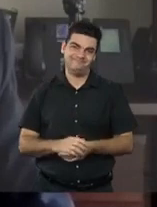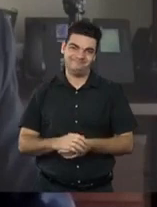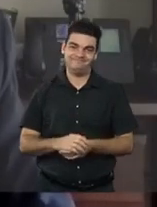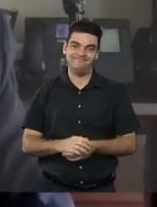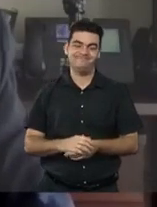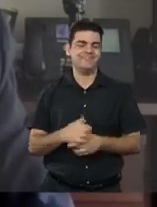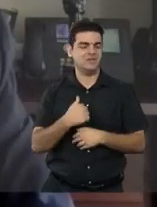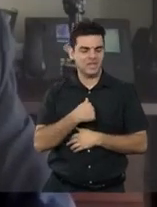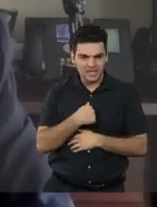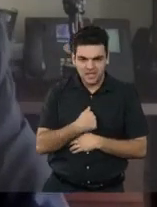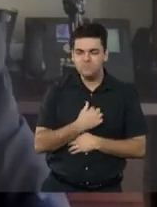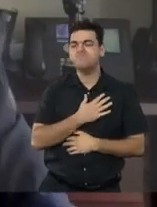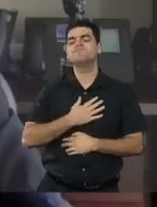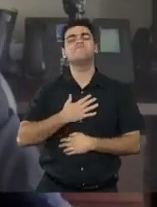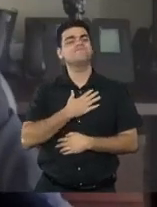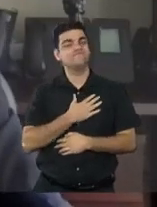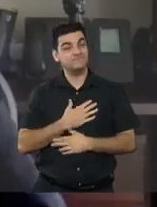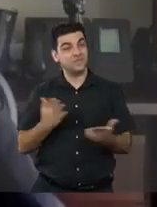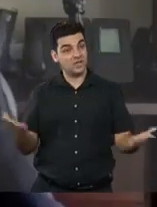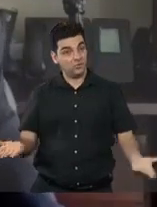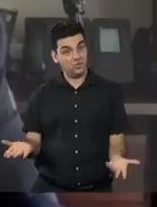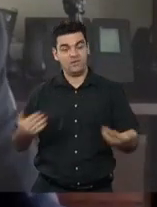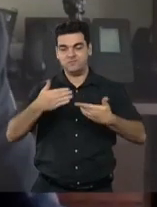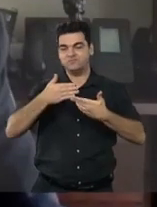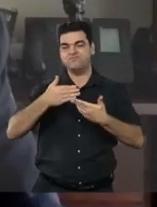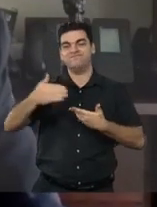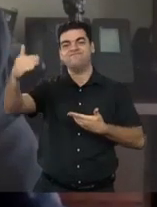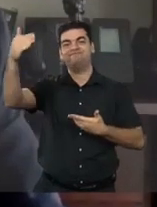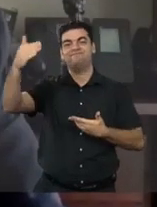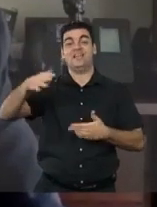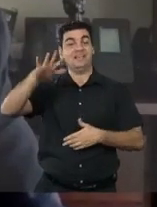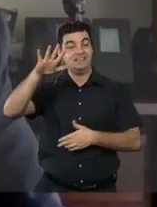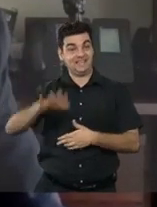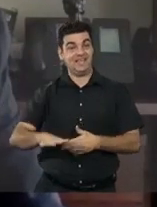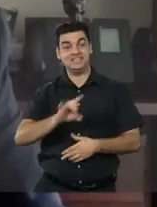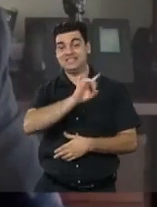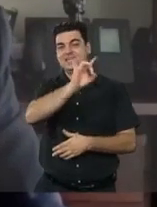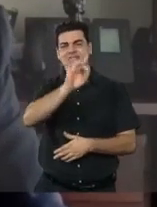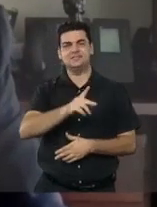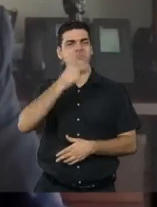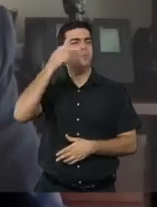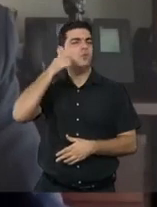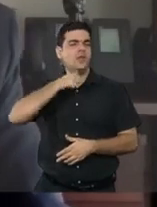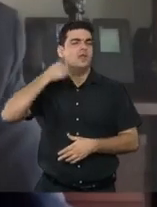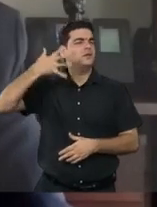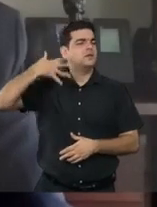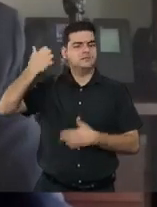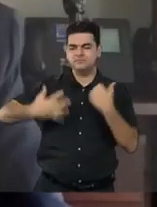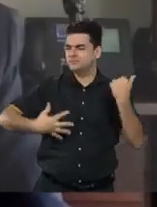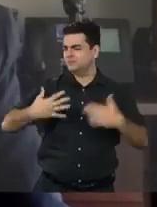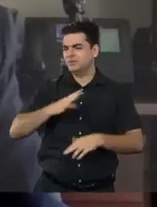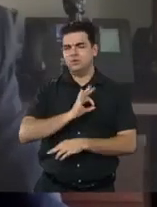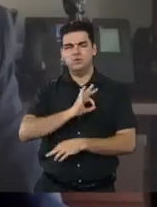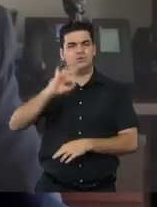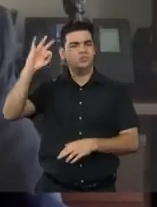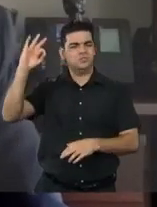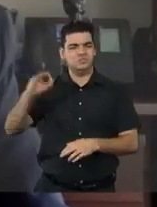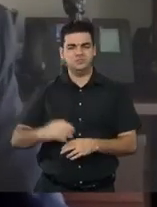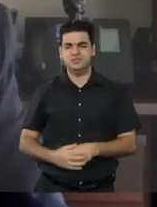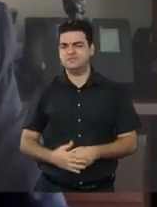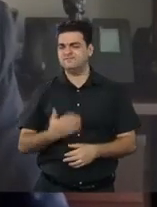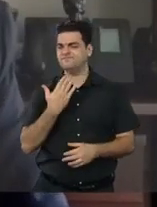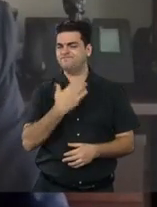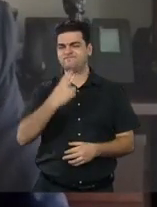muito prazer de apresentar, nesta tarde, as nossas convidadas, todas aqui com